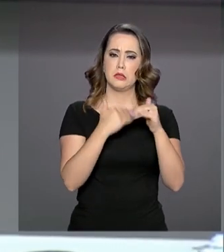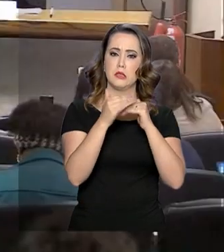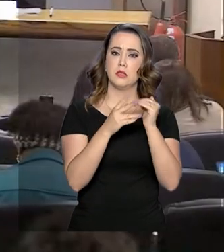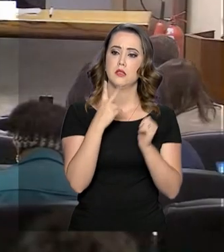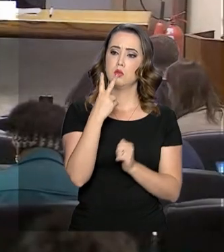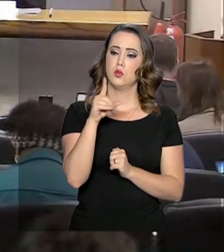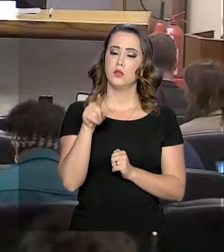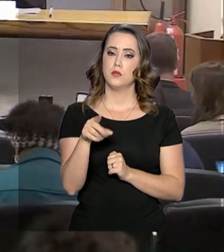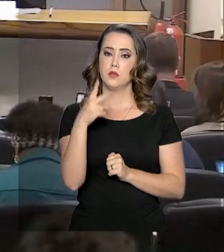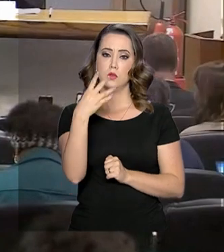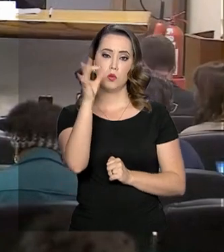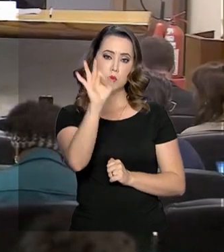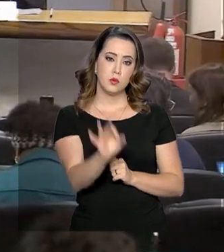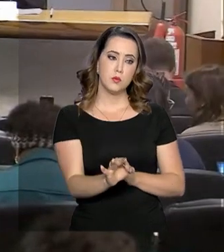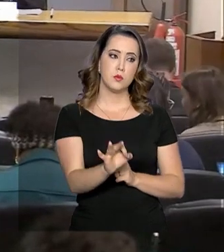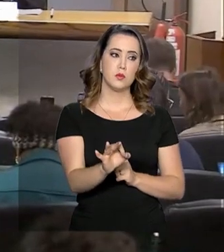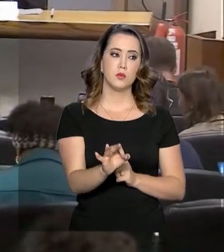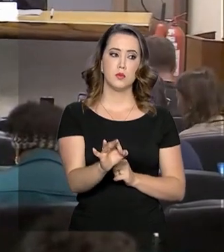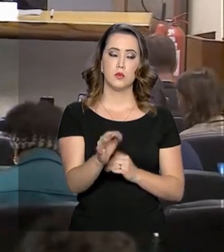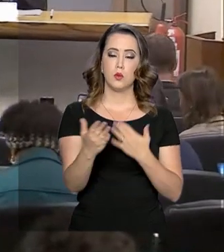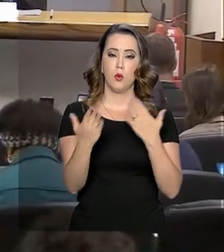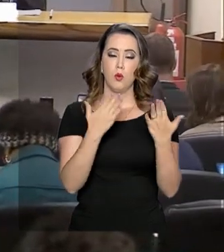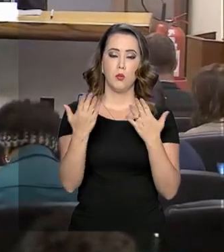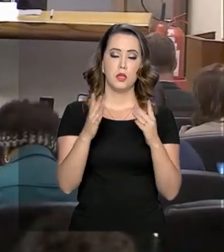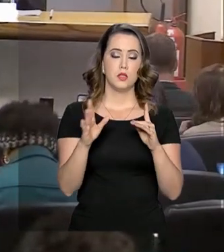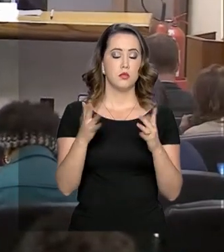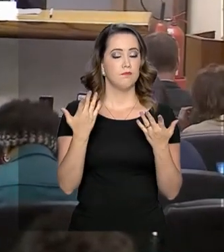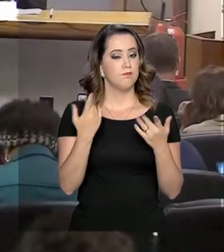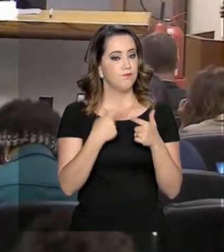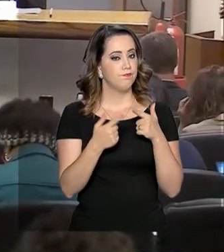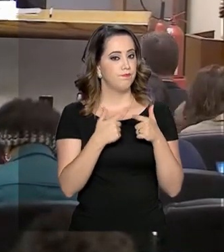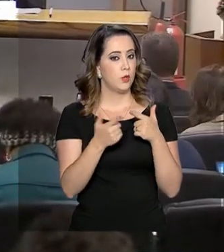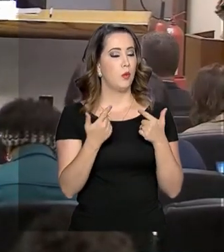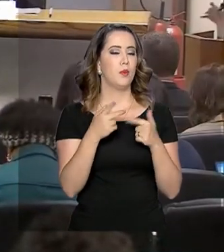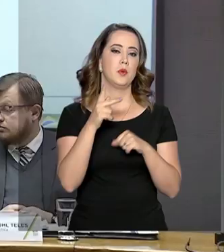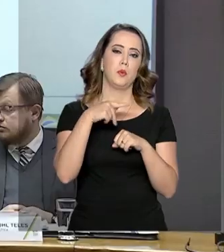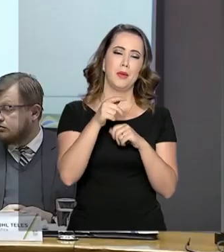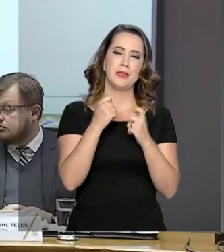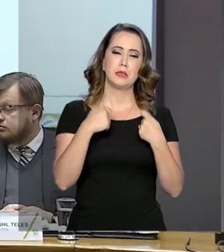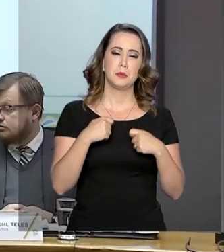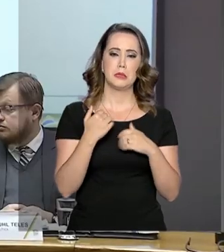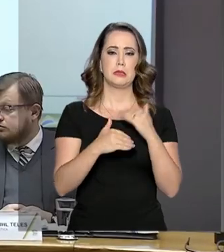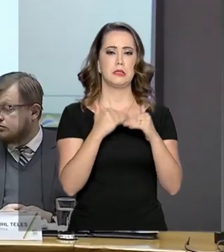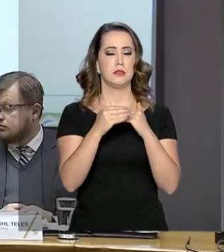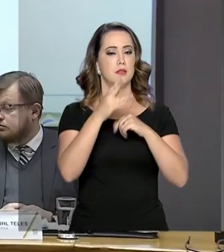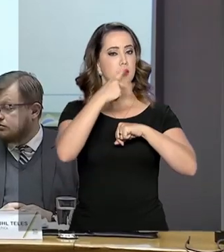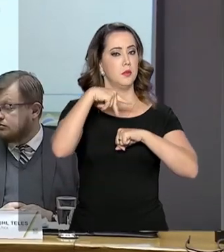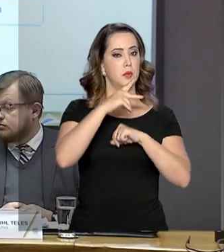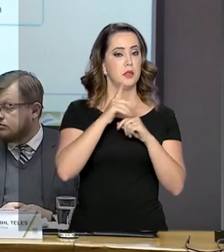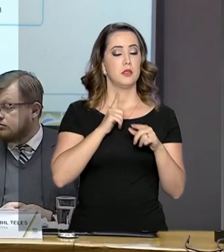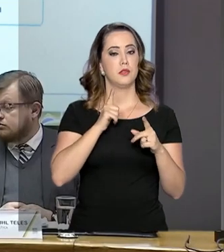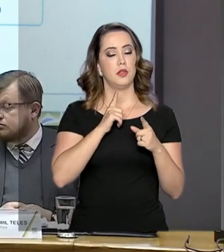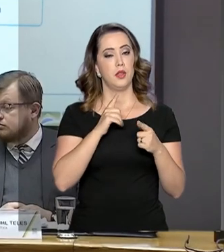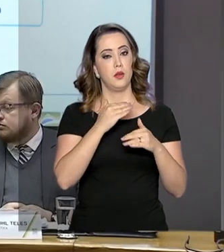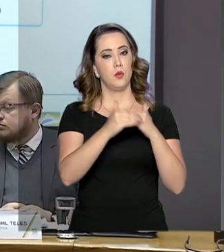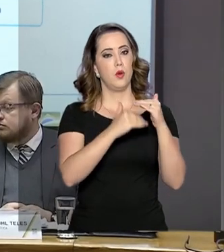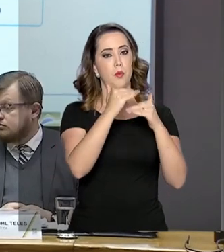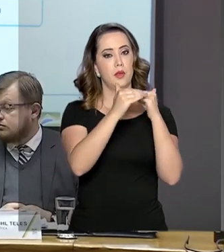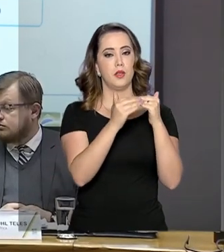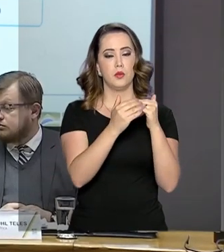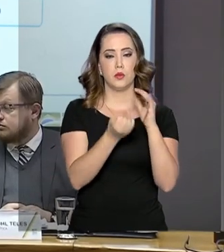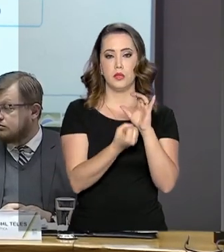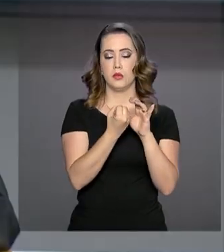2,2%. Entre os desafios do país para fazer a economia crescer, está o aumento da